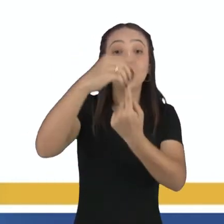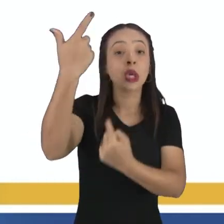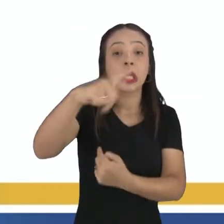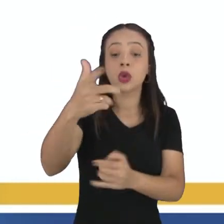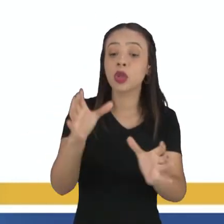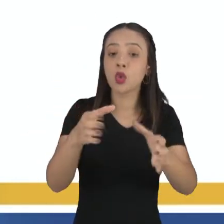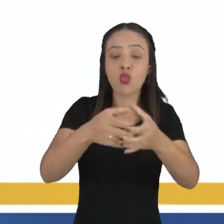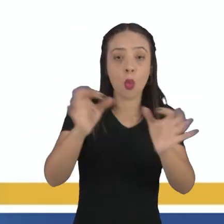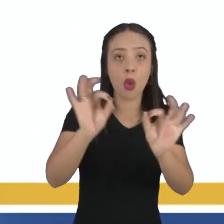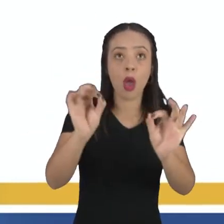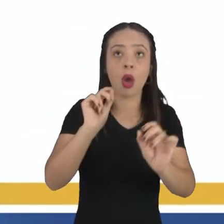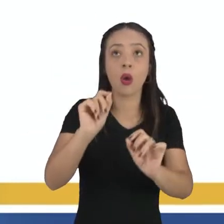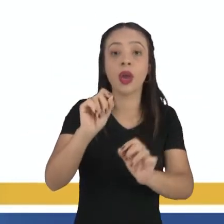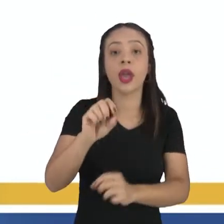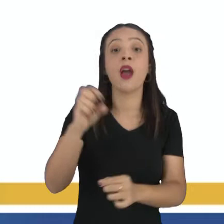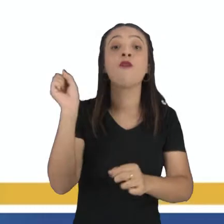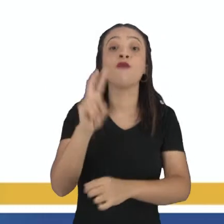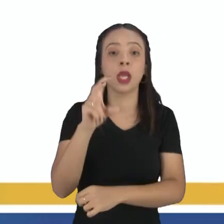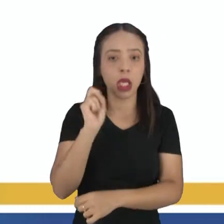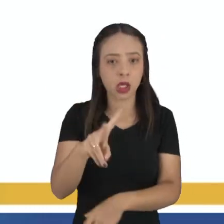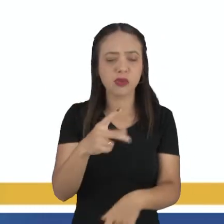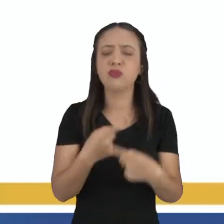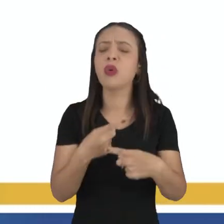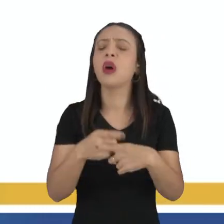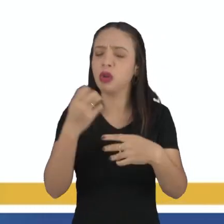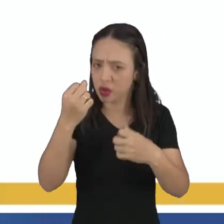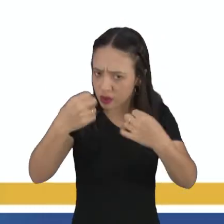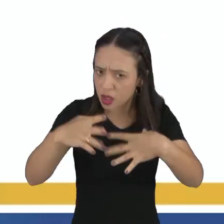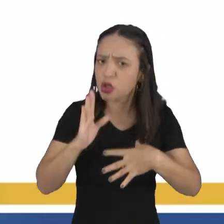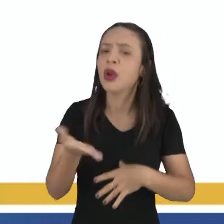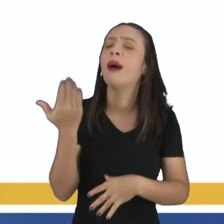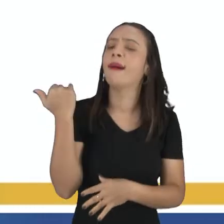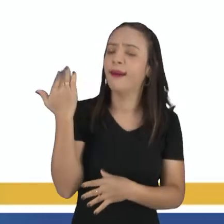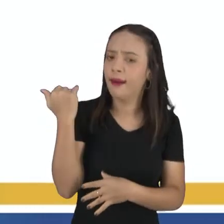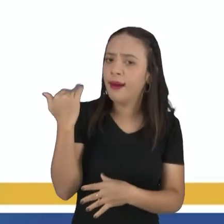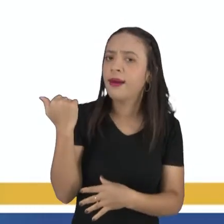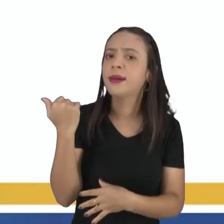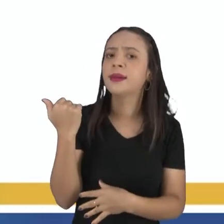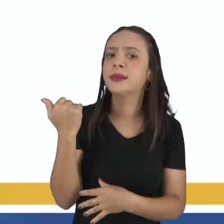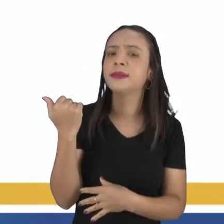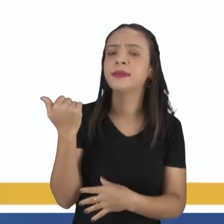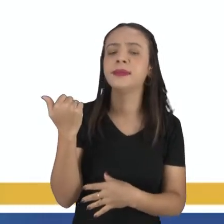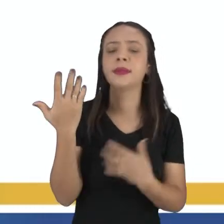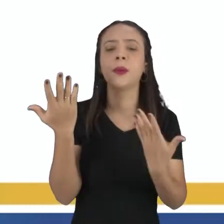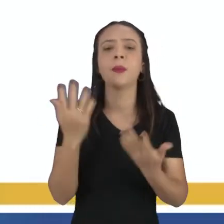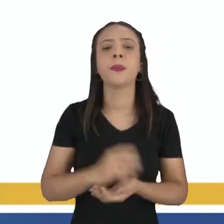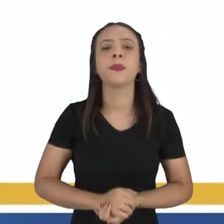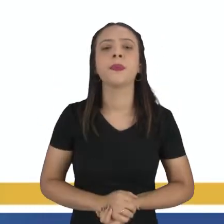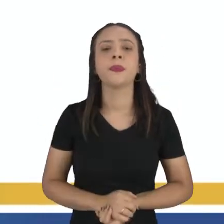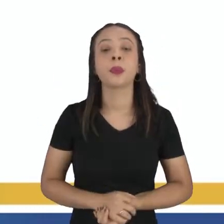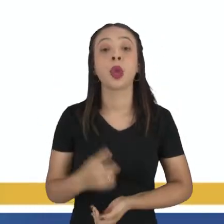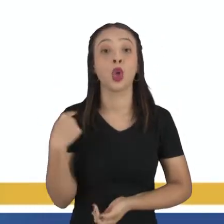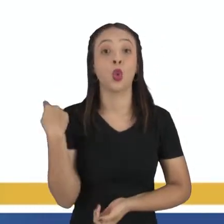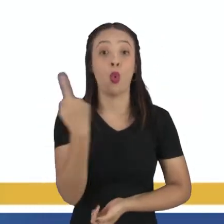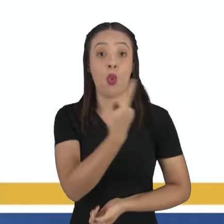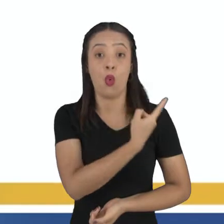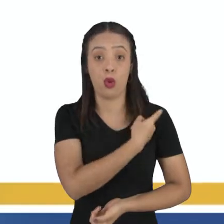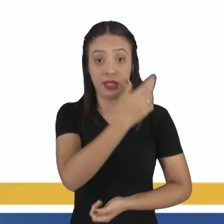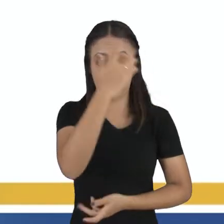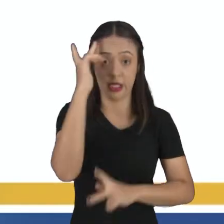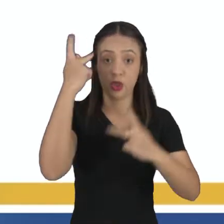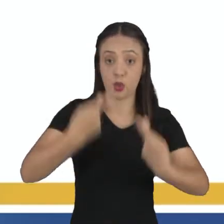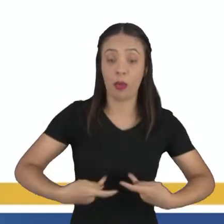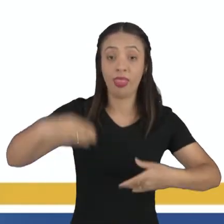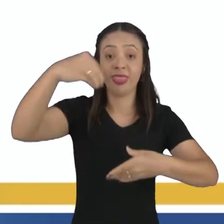incluído dentro de nenhum grupo é o vírus, e eu já expliquei o porquê dele não estar inserido em nenhum dos grandes 5 reinos. Nós estamos no